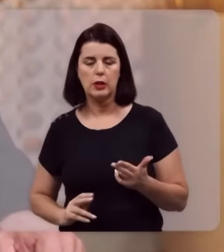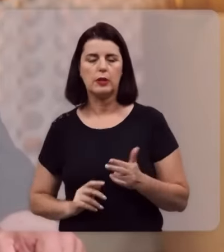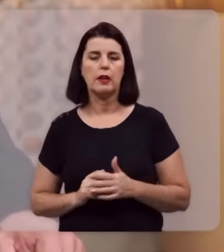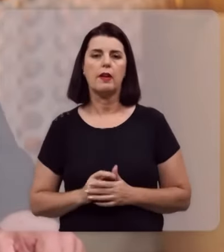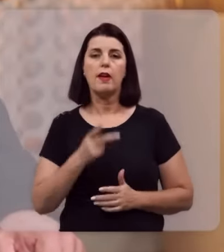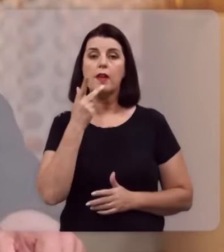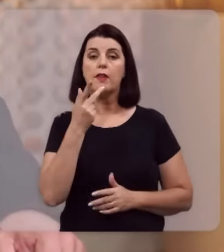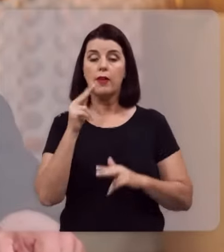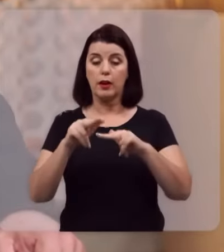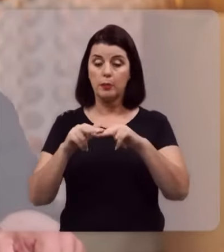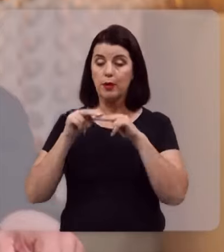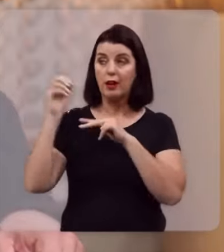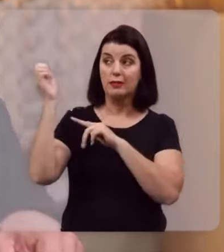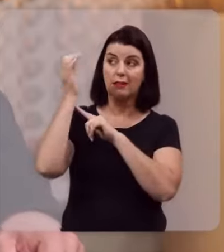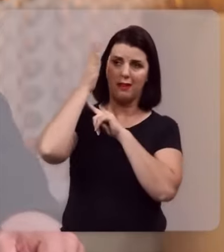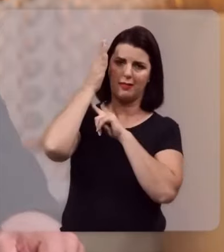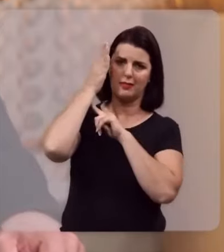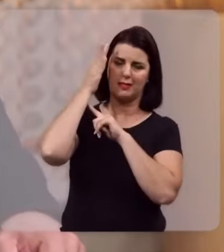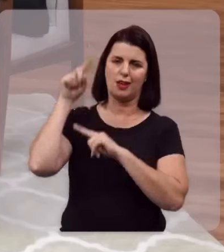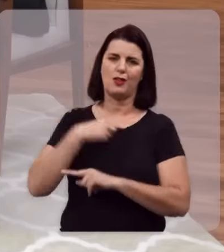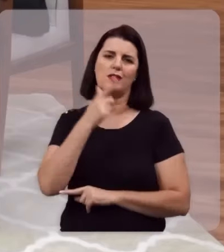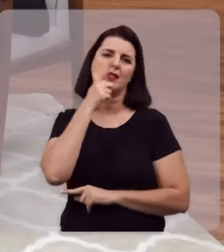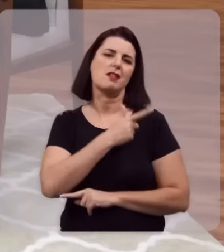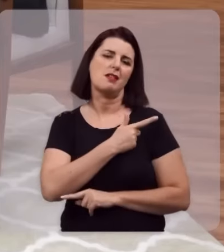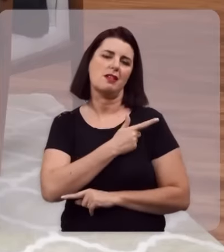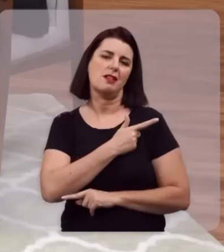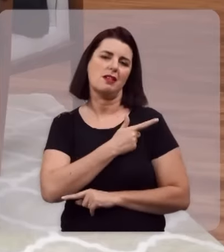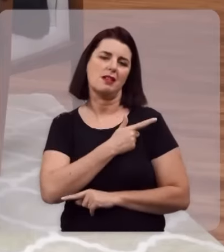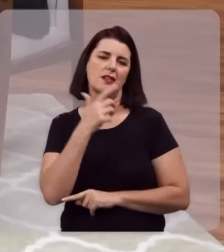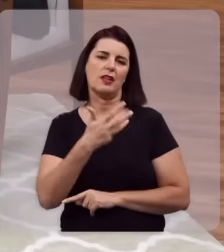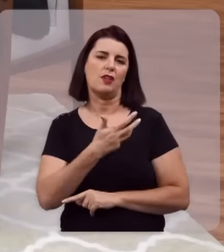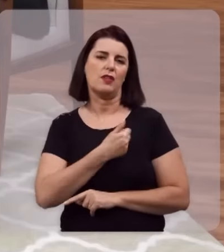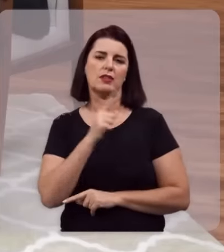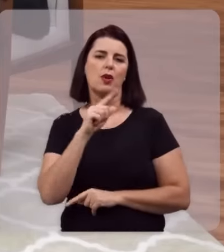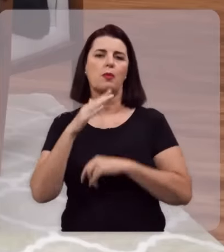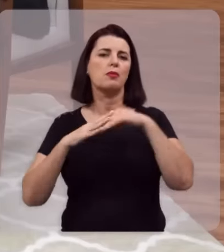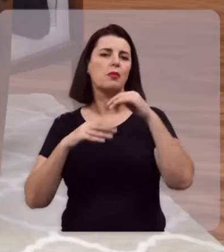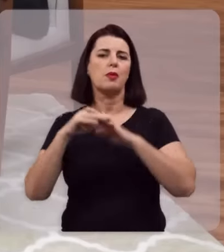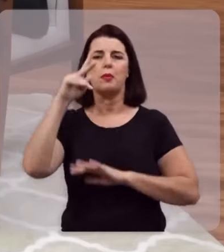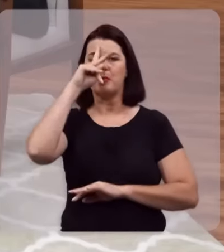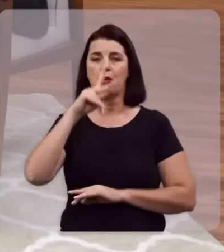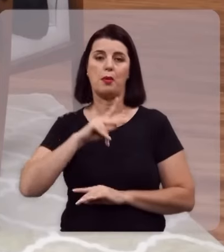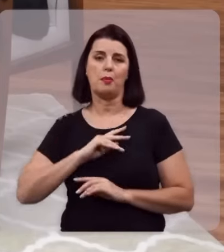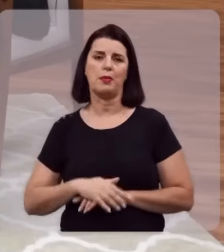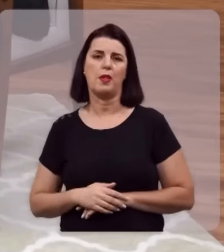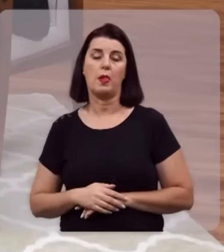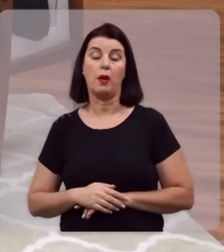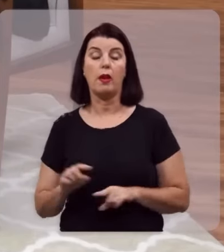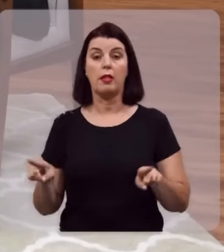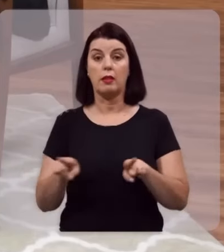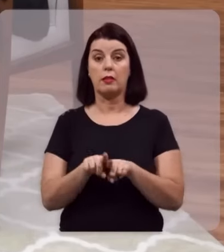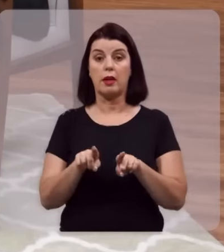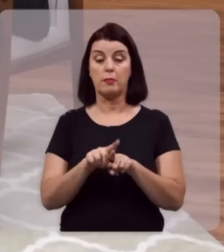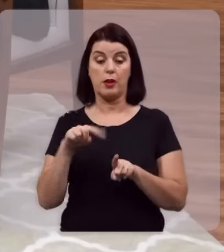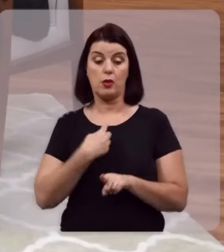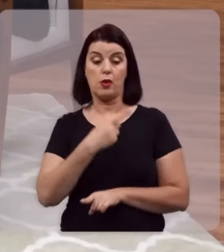que pela graça que nós somos salvos, não pelas nossas obras. Mas ao mesmo tempo ele conclui dizendo